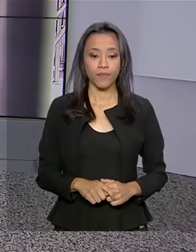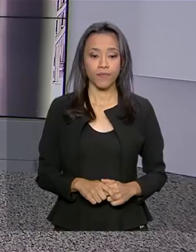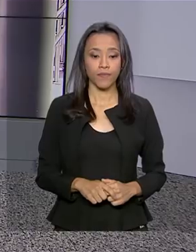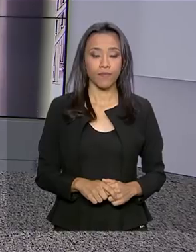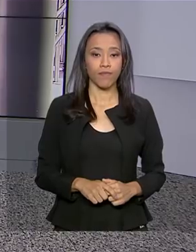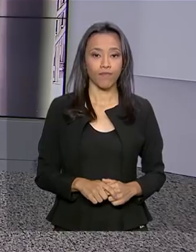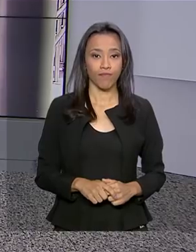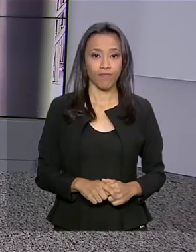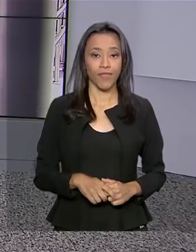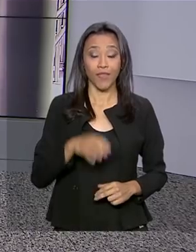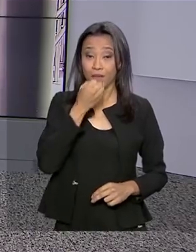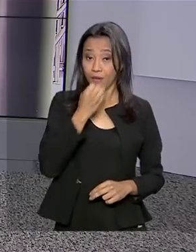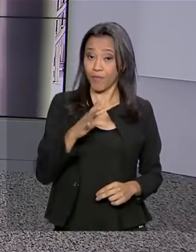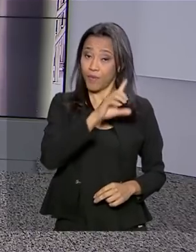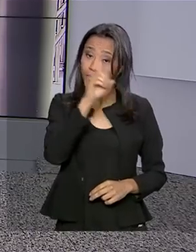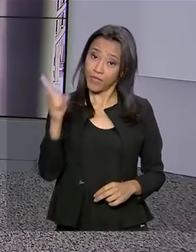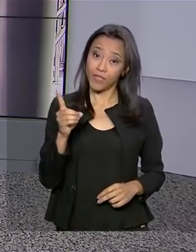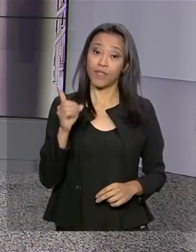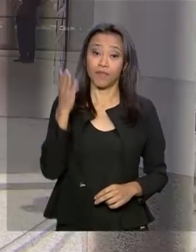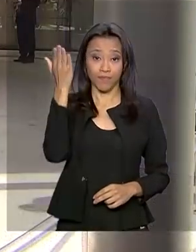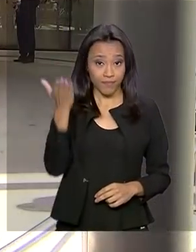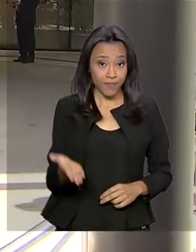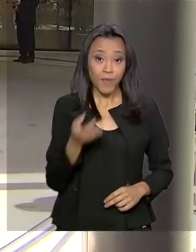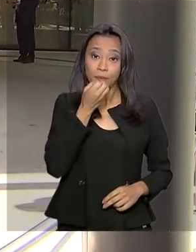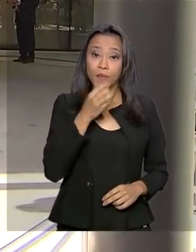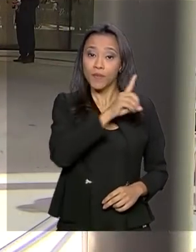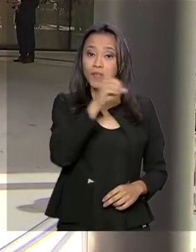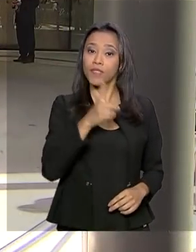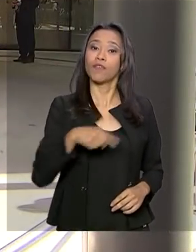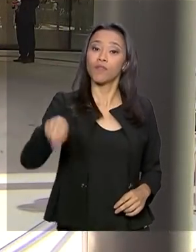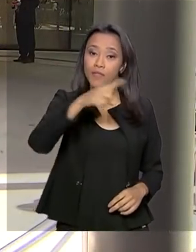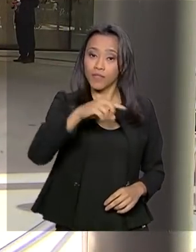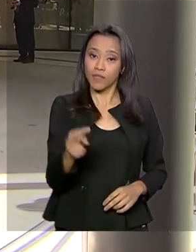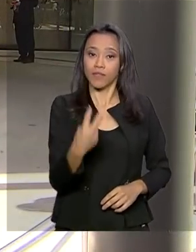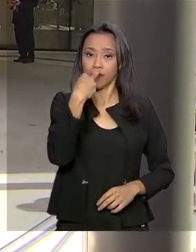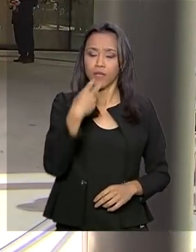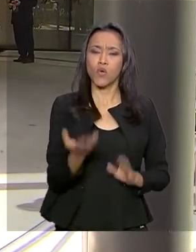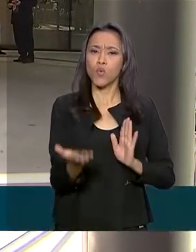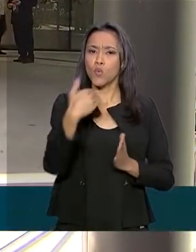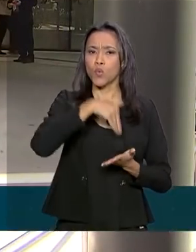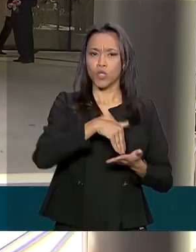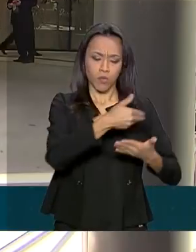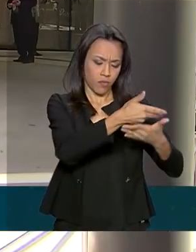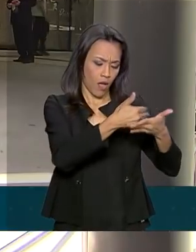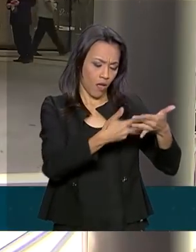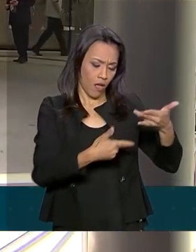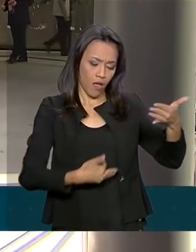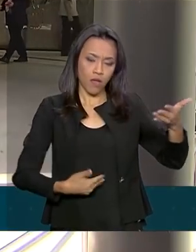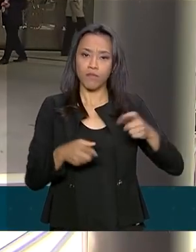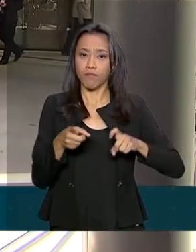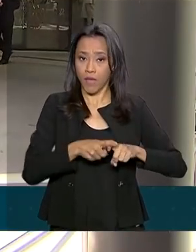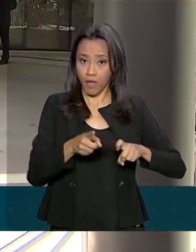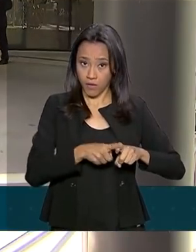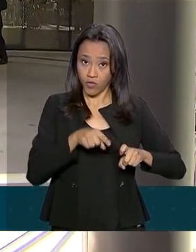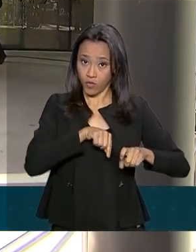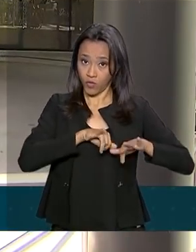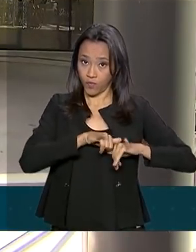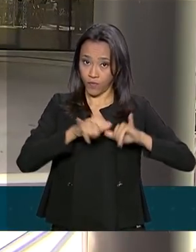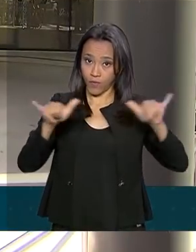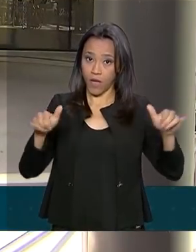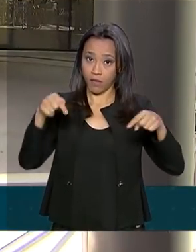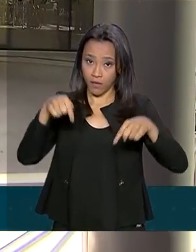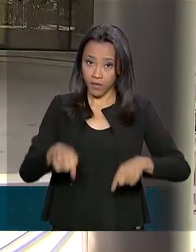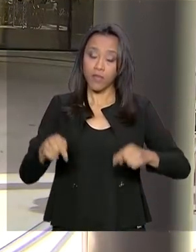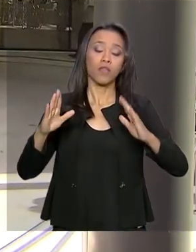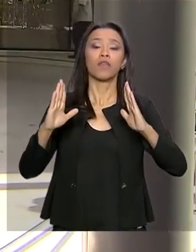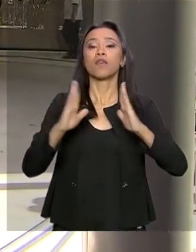Bom dia, Renata. Bom dia a você que acompanha o Brasil em Dia. O último boletim médico divulgado pela equipe aqui do hospital Vila Nova